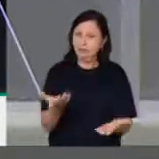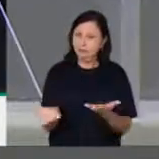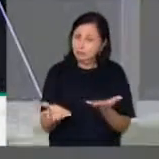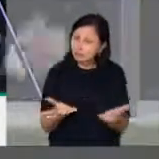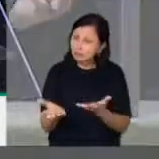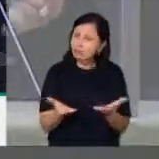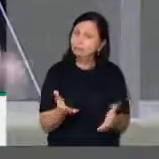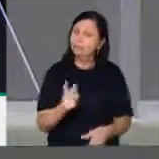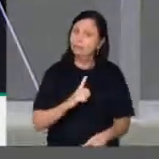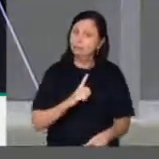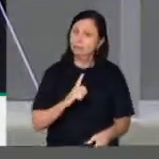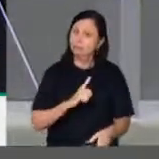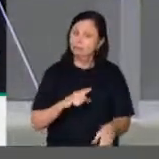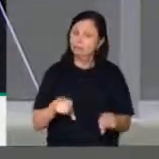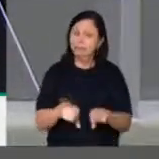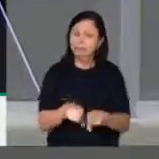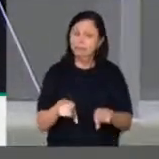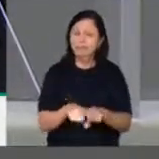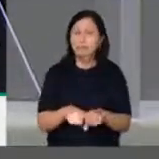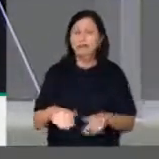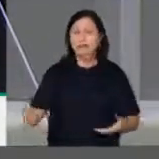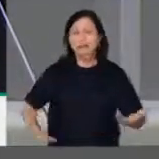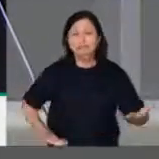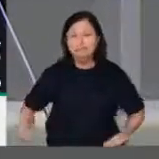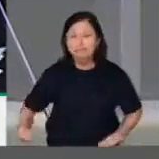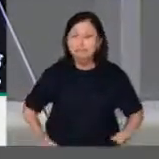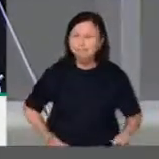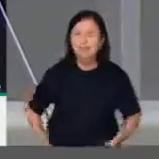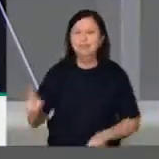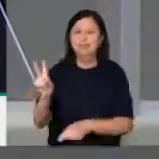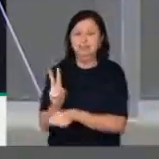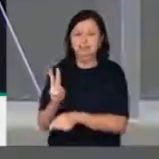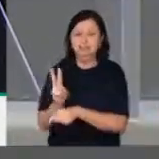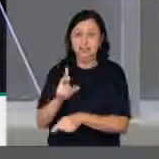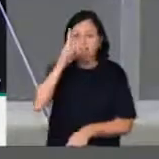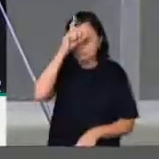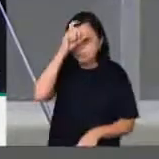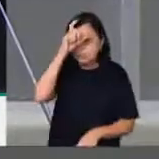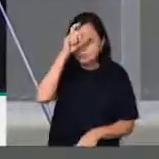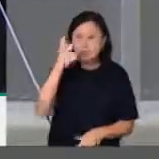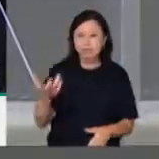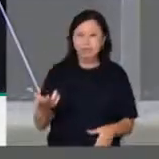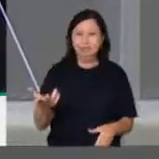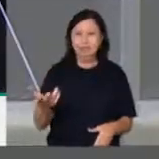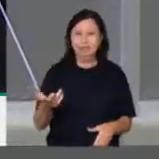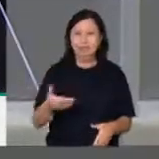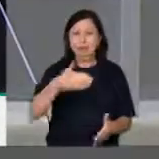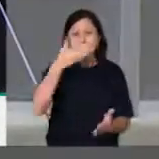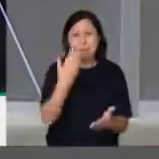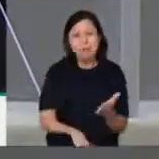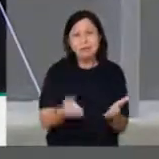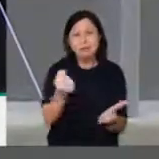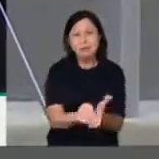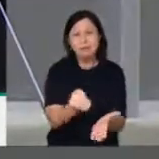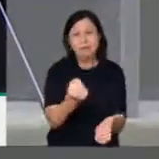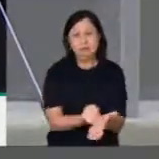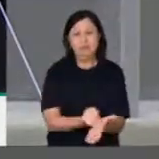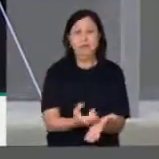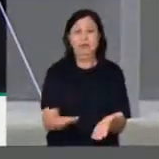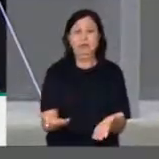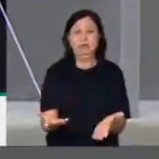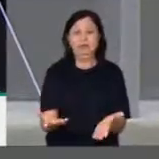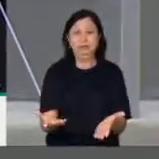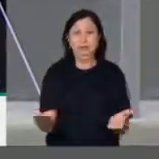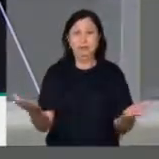Demitiu milhares de vigilantes, como eu já disse, que estão na frente do palácio, em uma barraca, fazendo